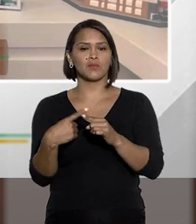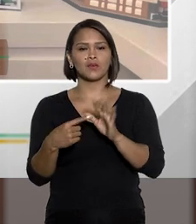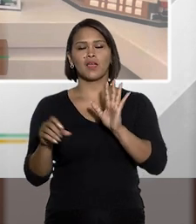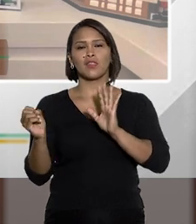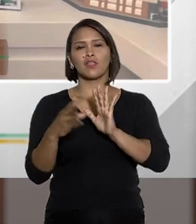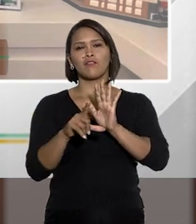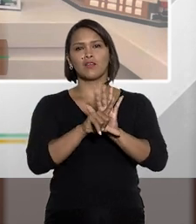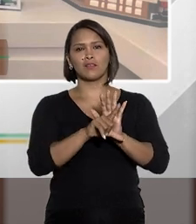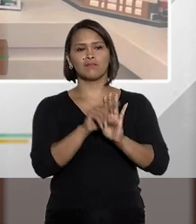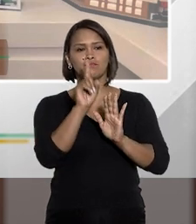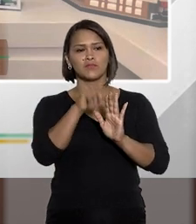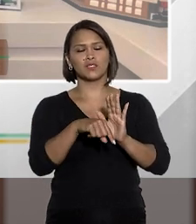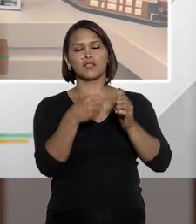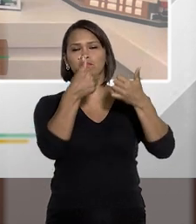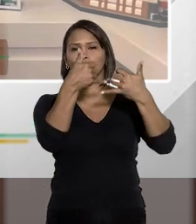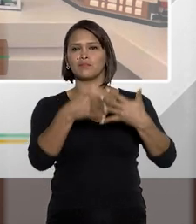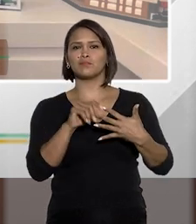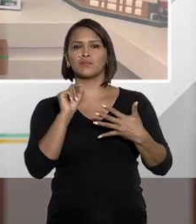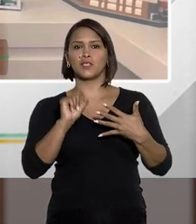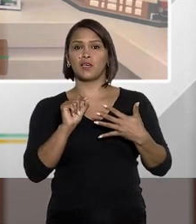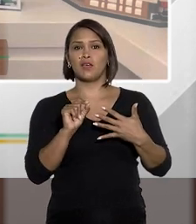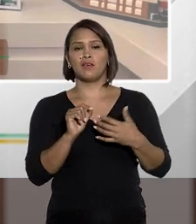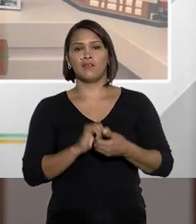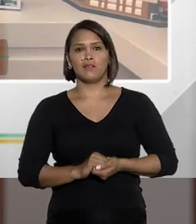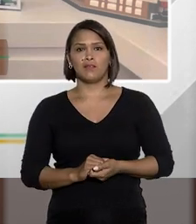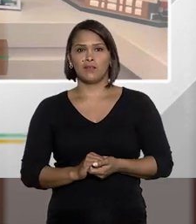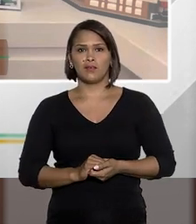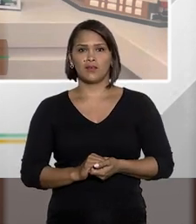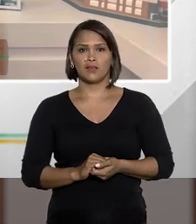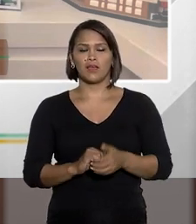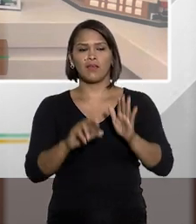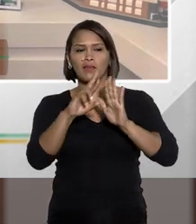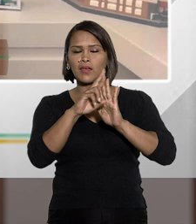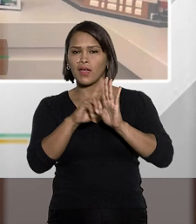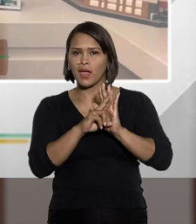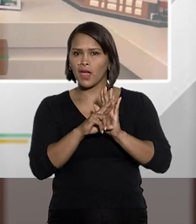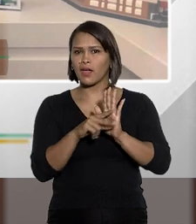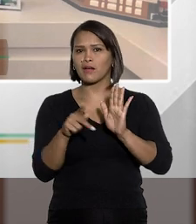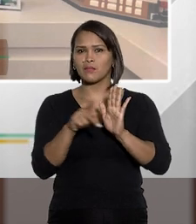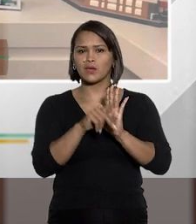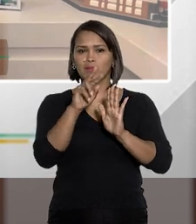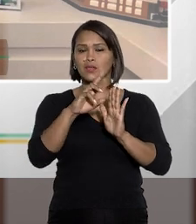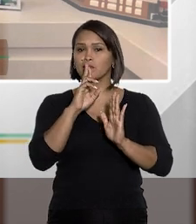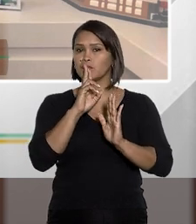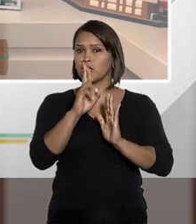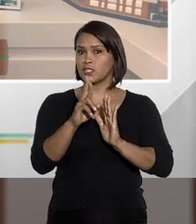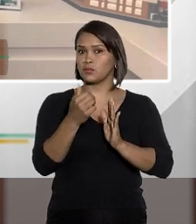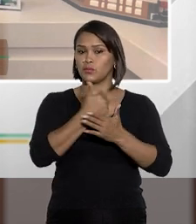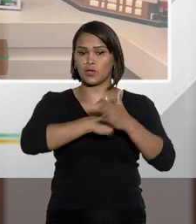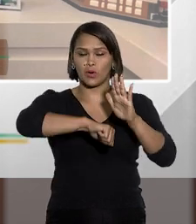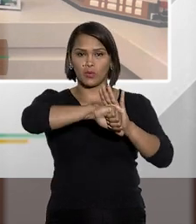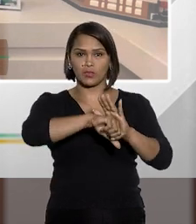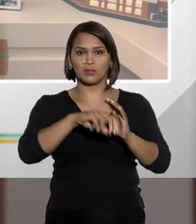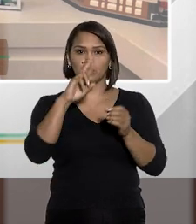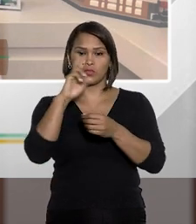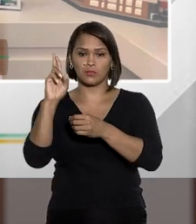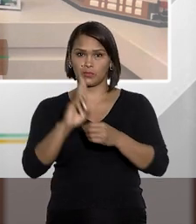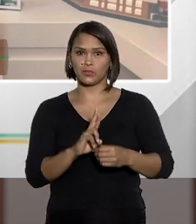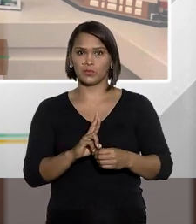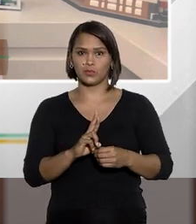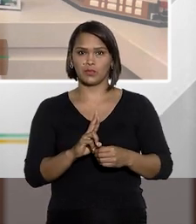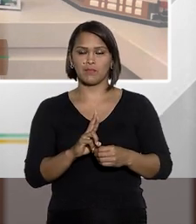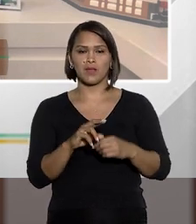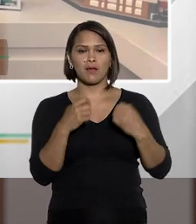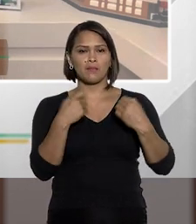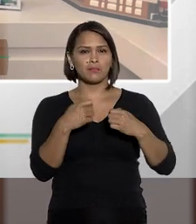1º da nova lei, que vai dizer que para, pelo menos em regra, para que você responda por um crime de abuso